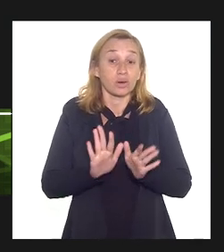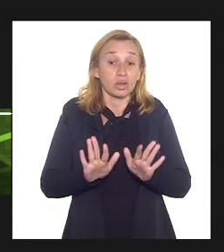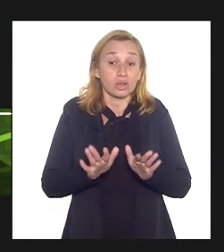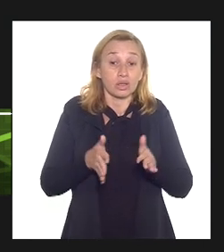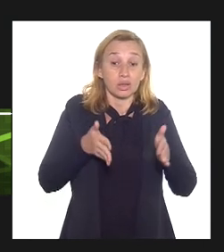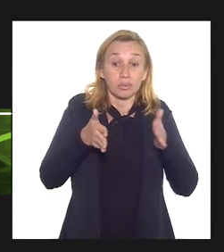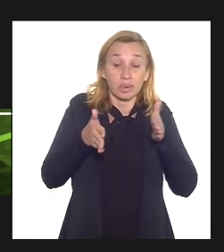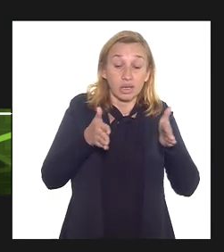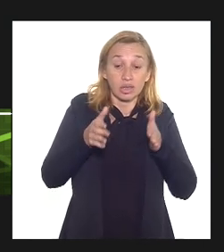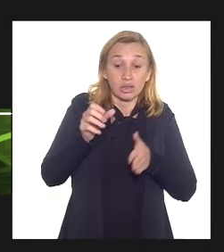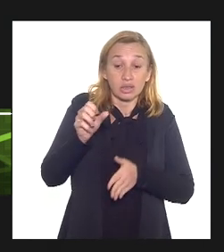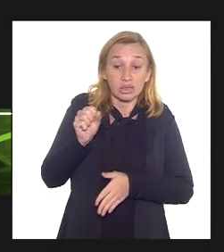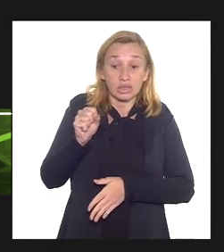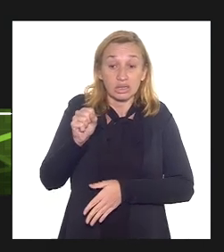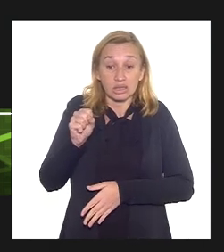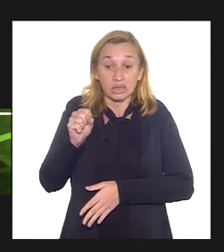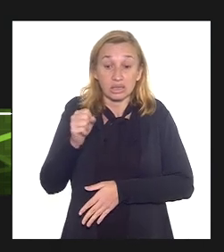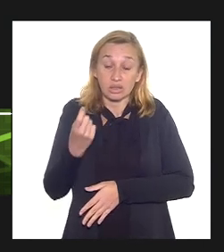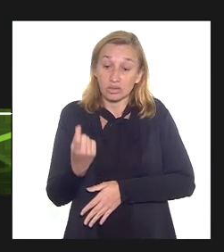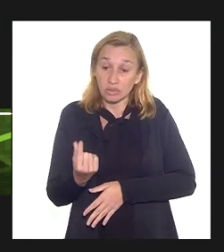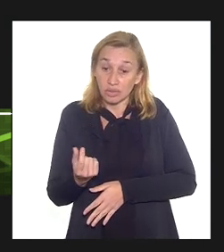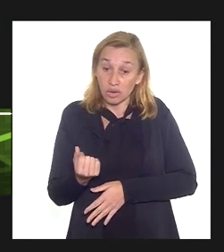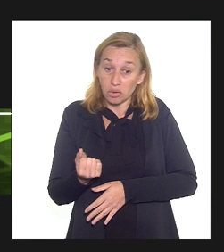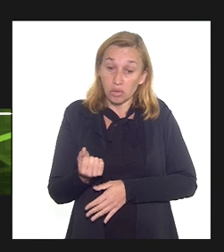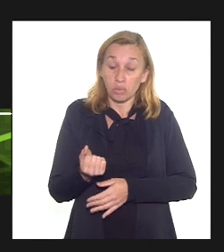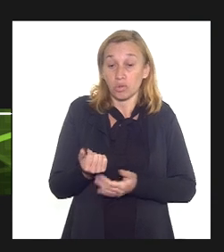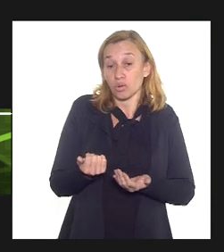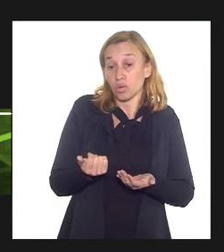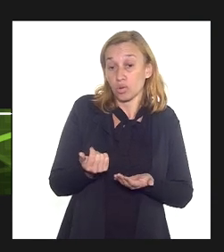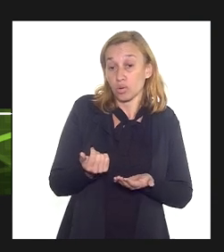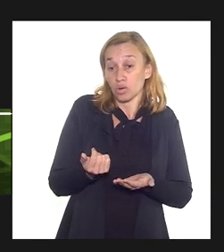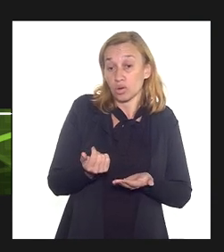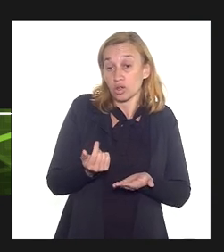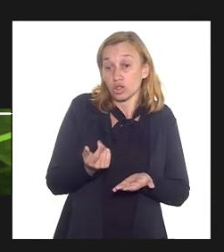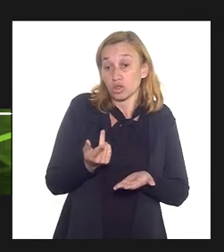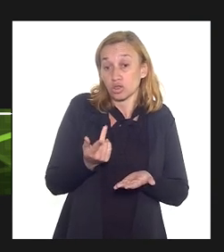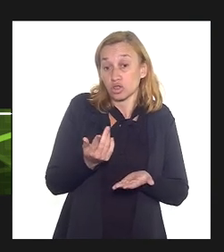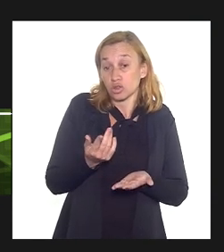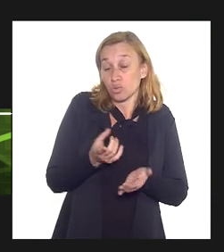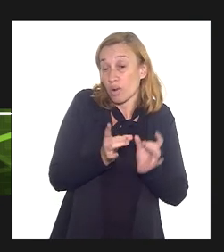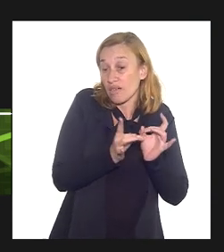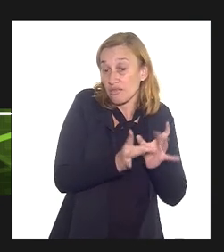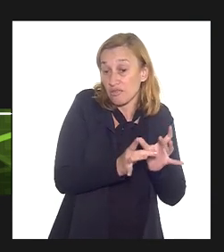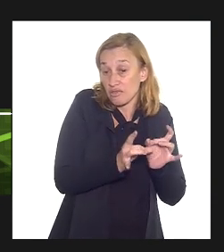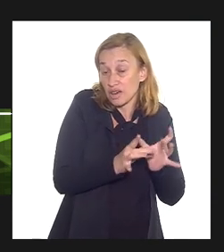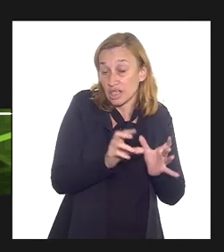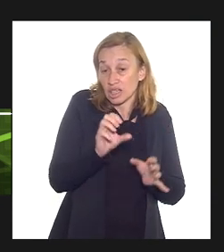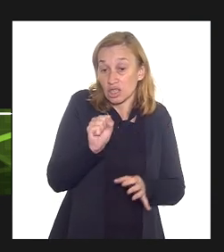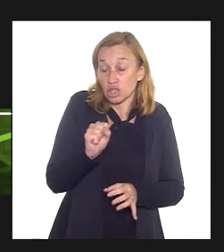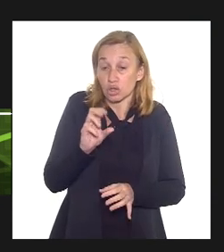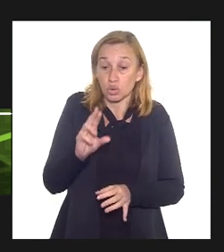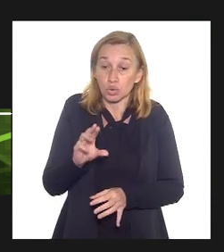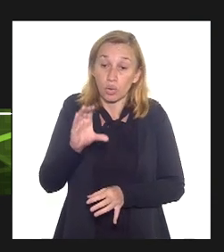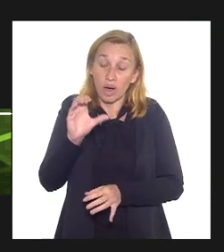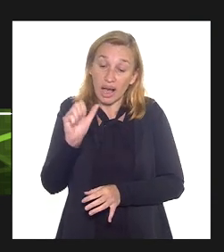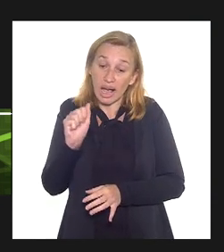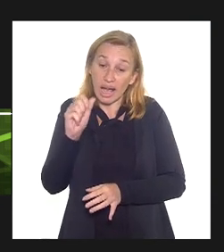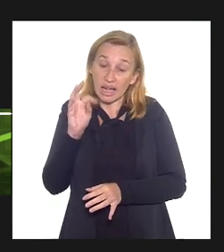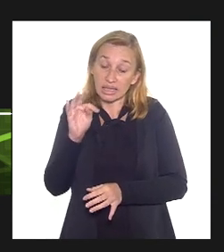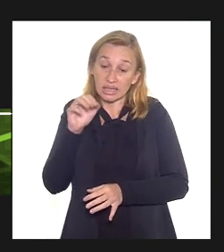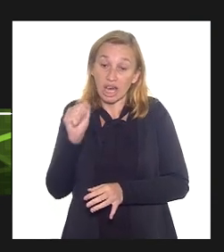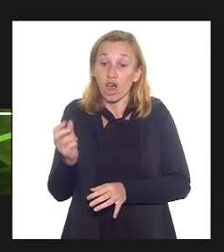saldo residual por consequência de uma venda de sucata ou do leilão de algum